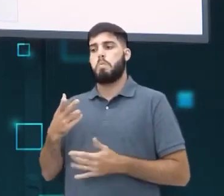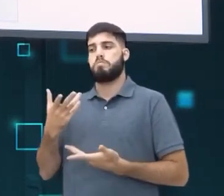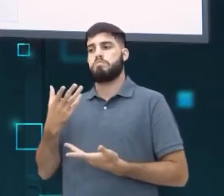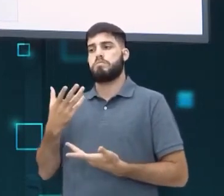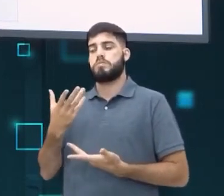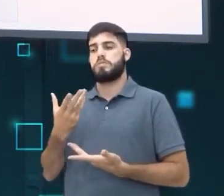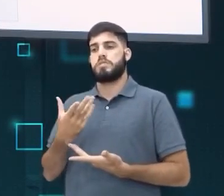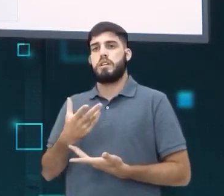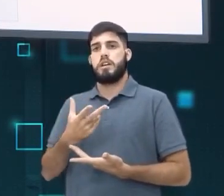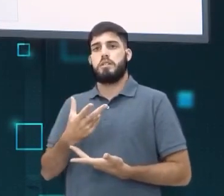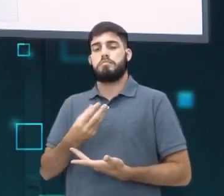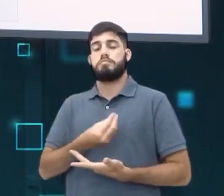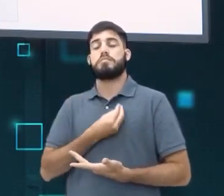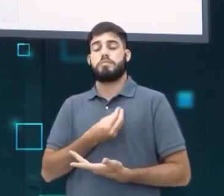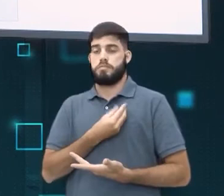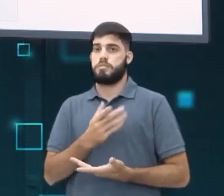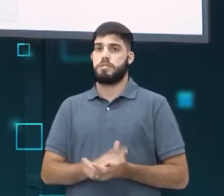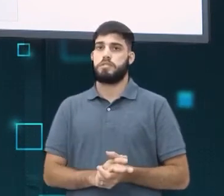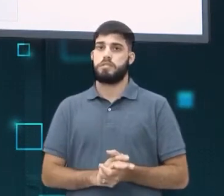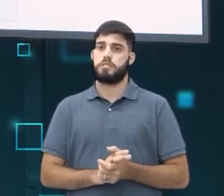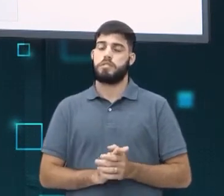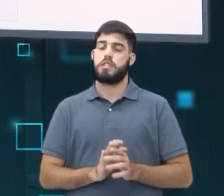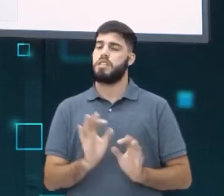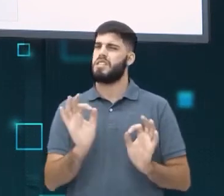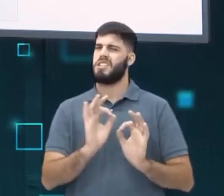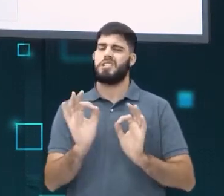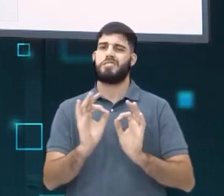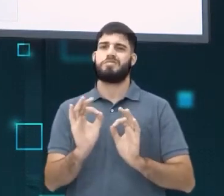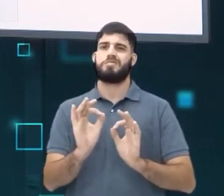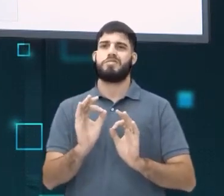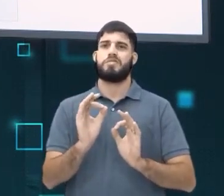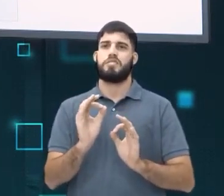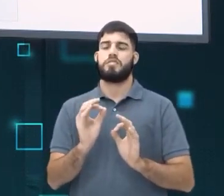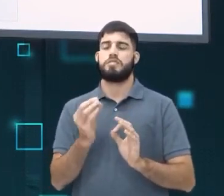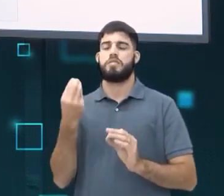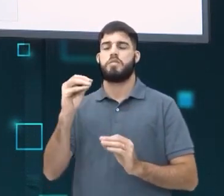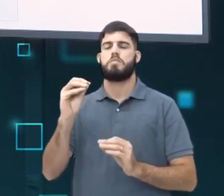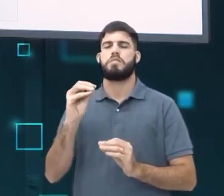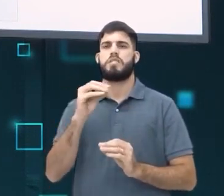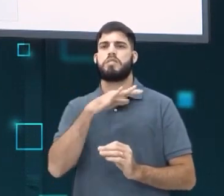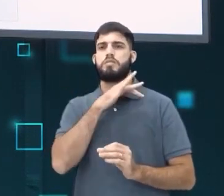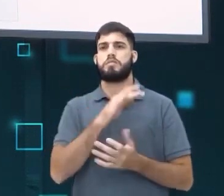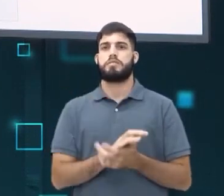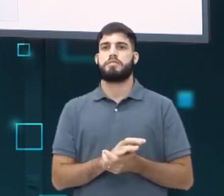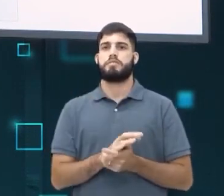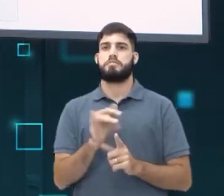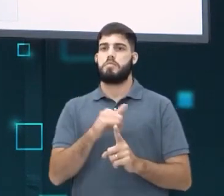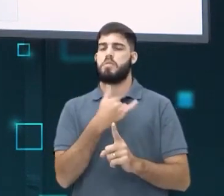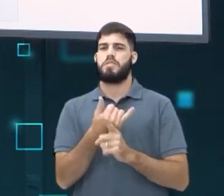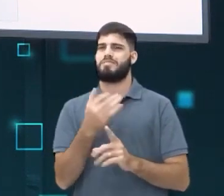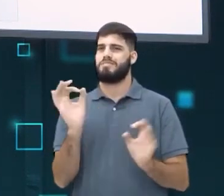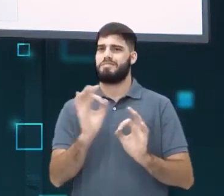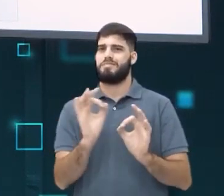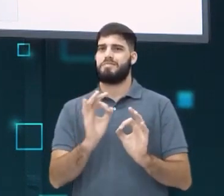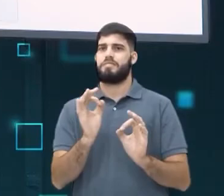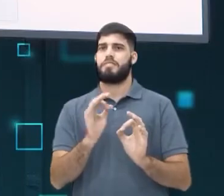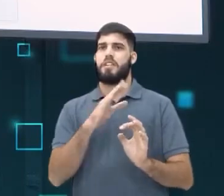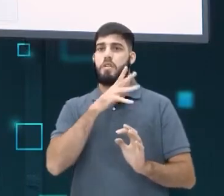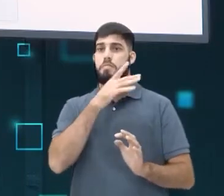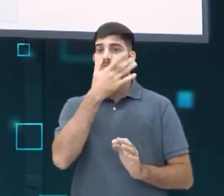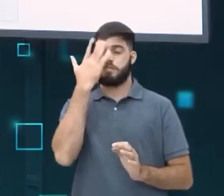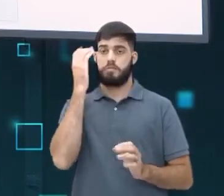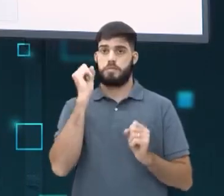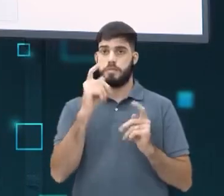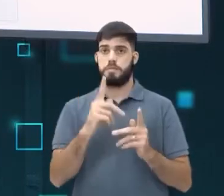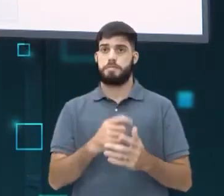Sejam mais empáticos, não façam esses tipos de conteúdo, não pratiquem bullying e cyberbullying. Isso é muito ruim